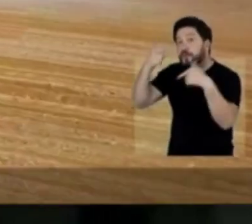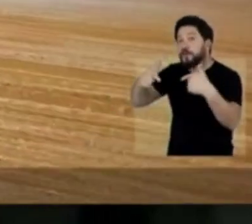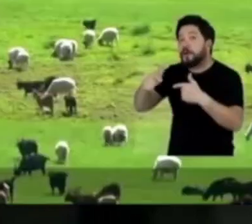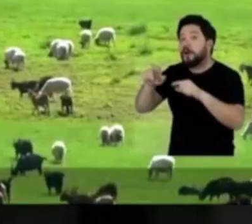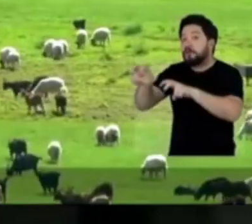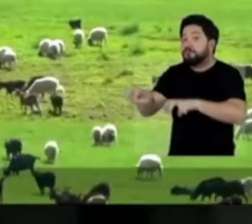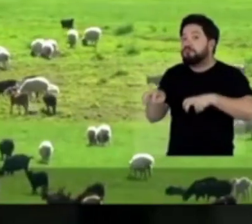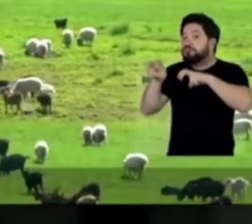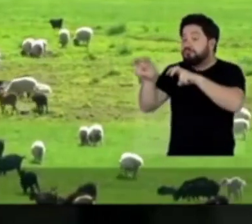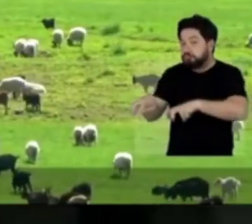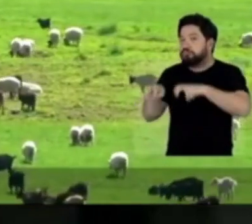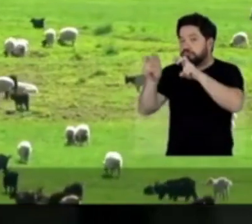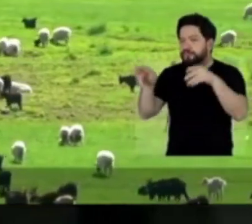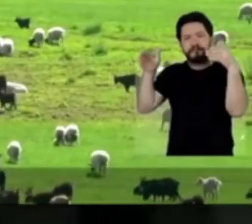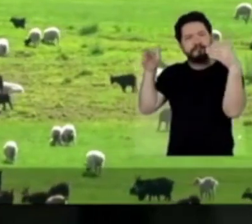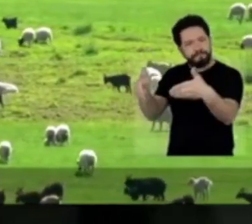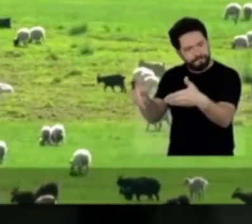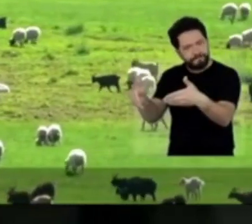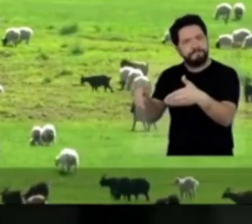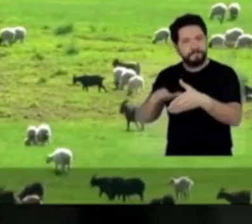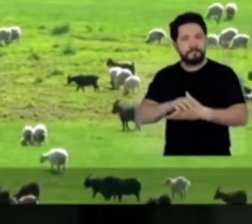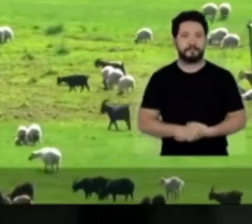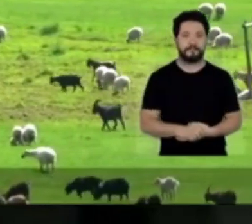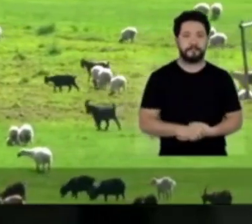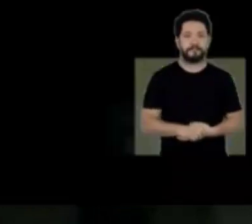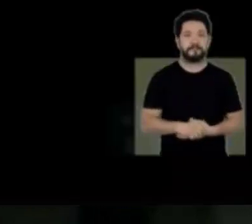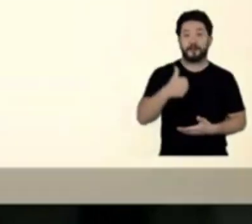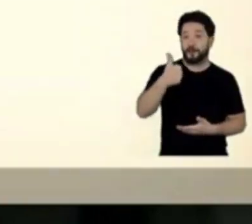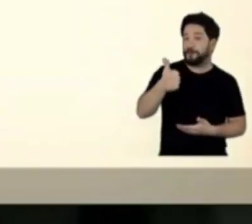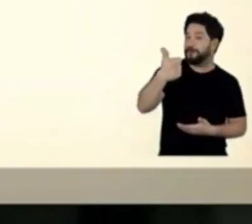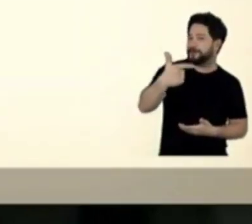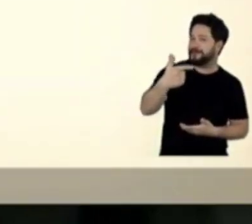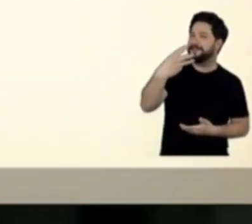produz alimentos, a proteção da agricultura.